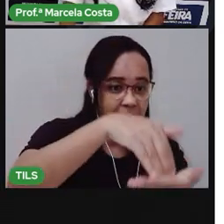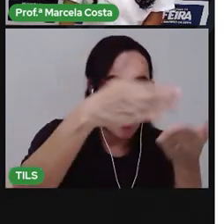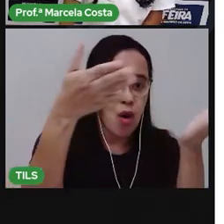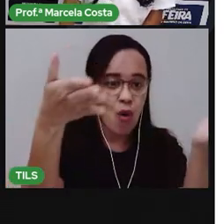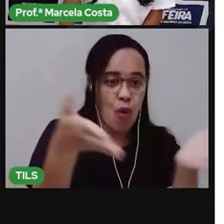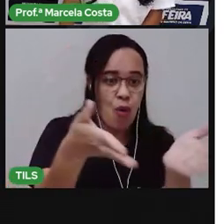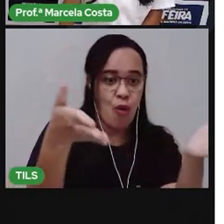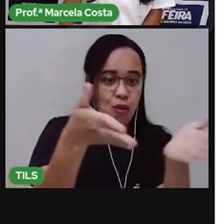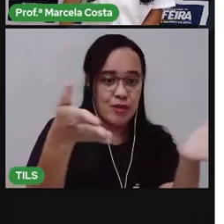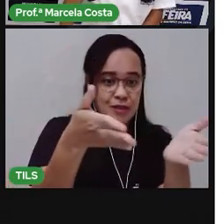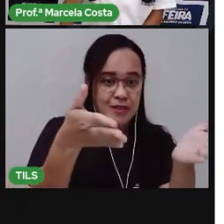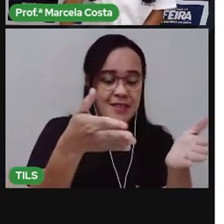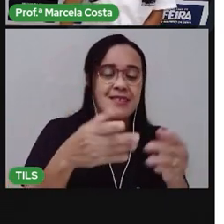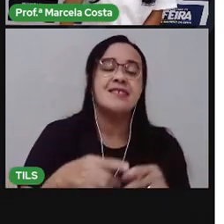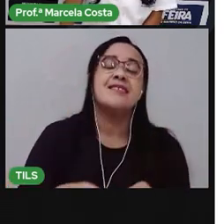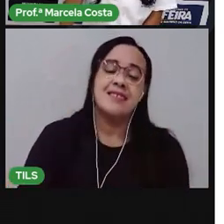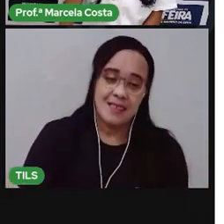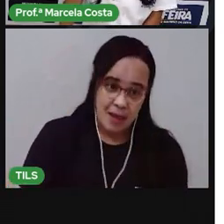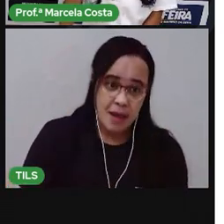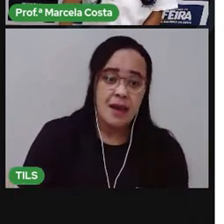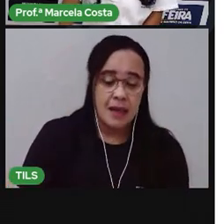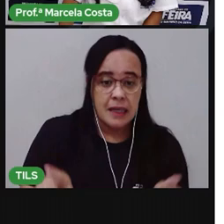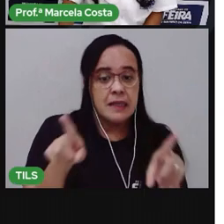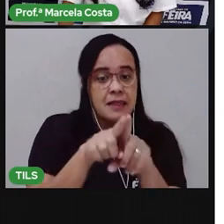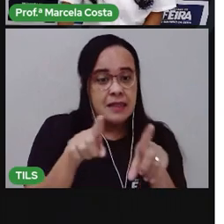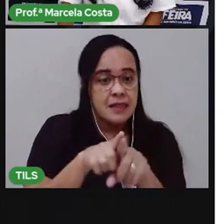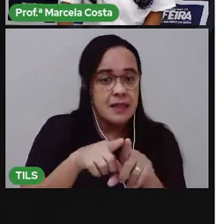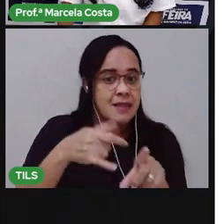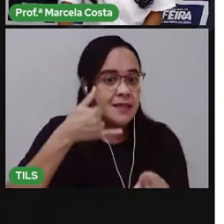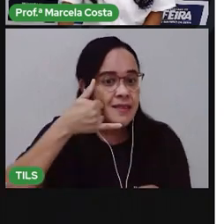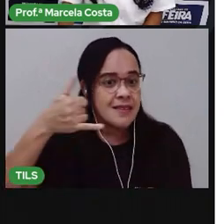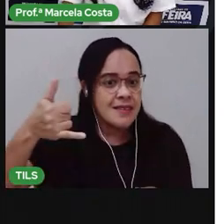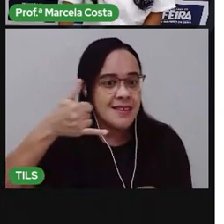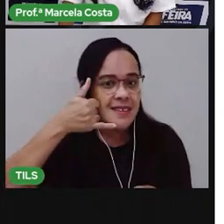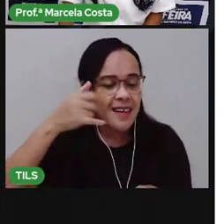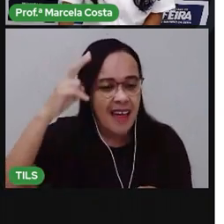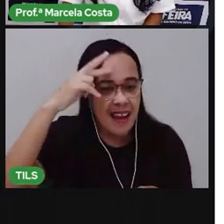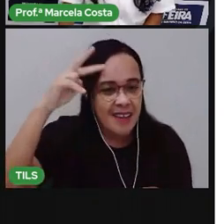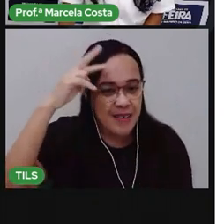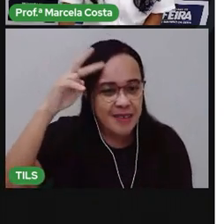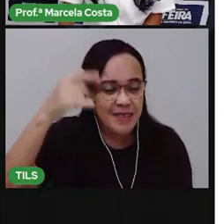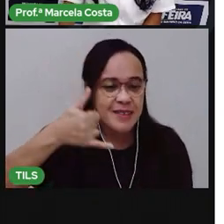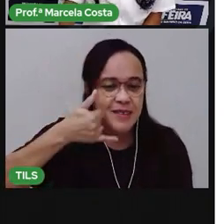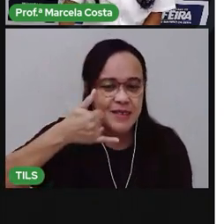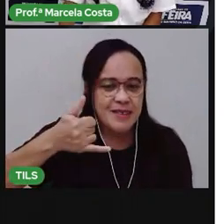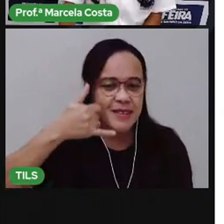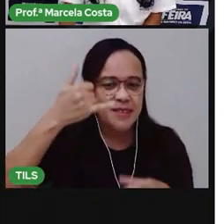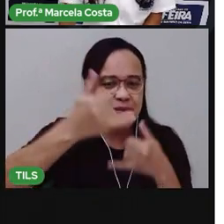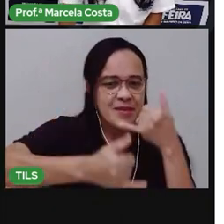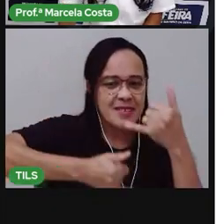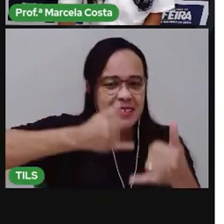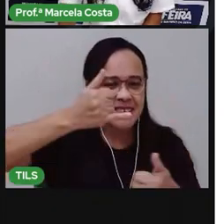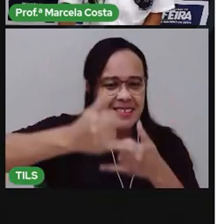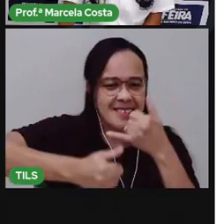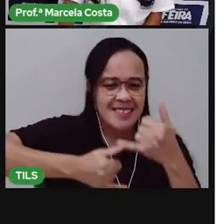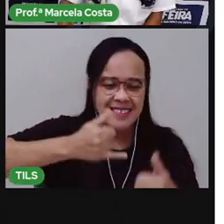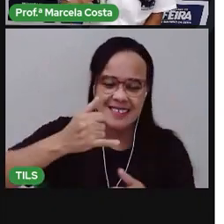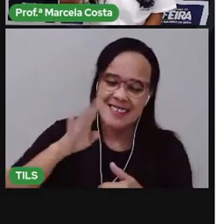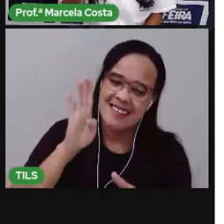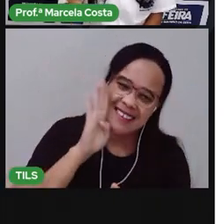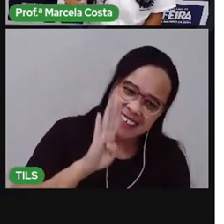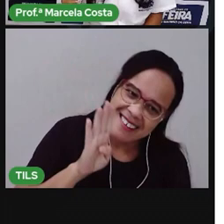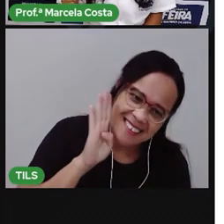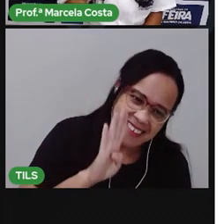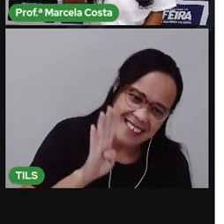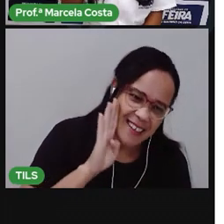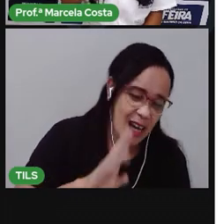Também tem o telefone sem fio, que é um brinquedo muito divertido, é